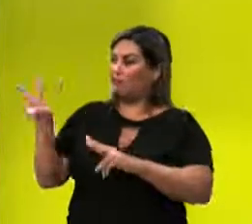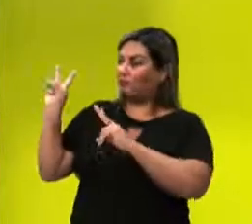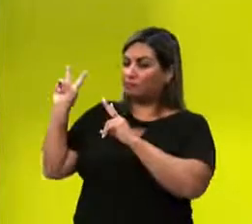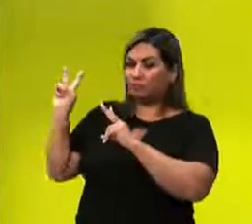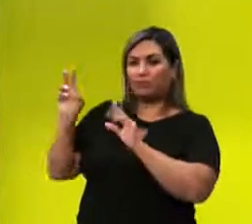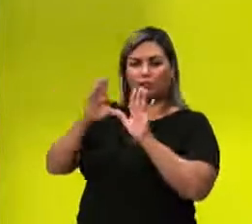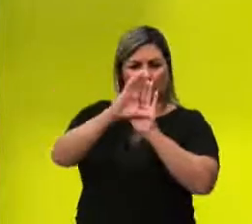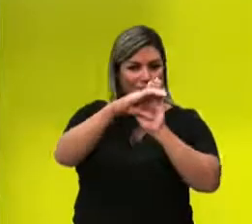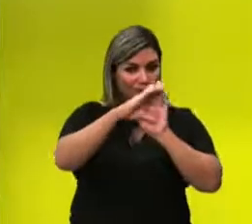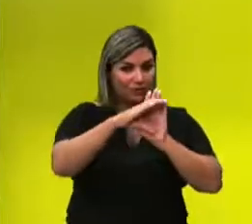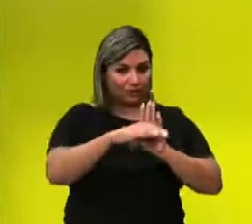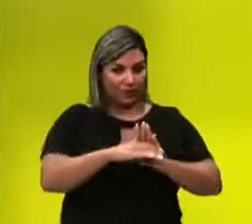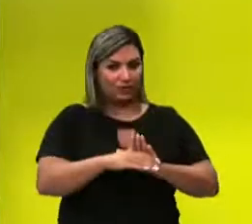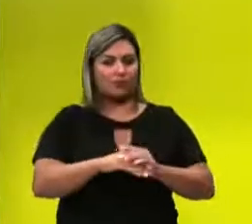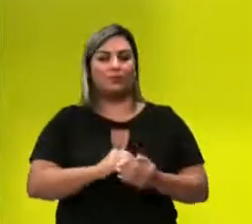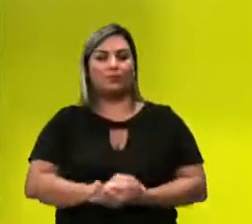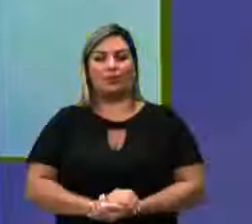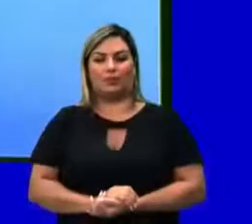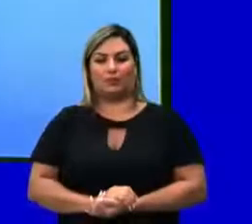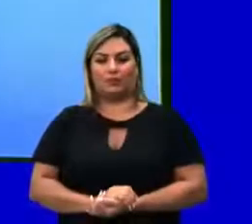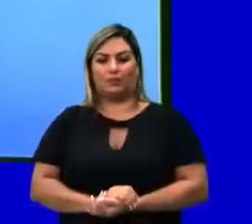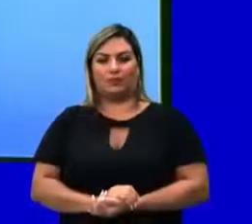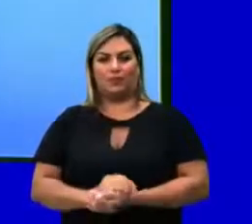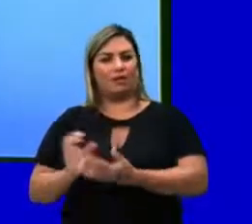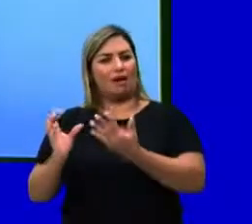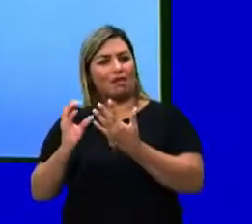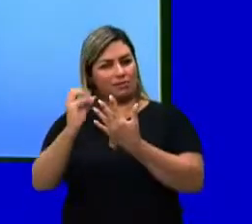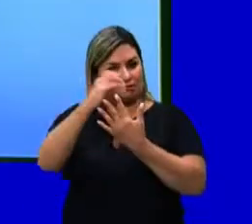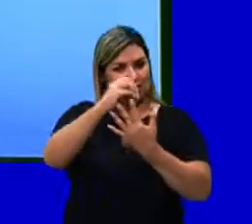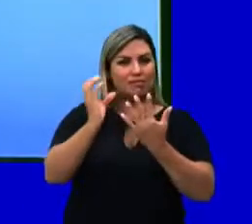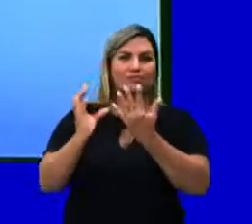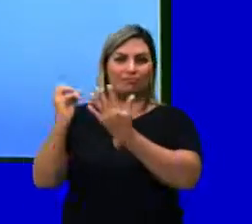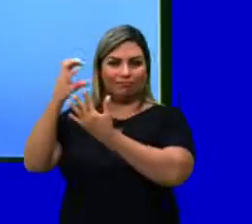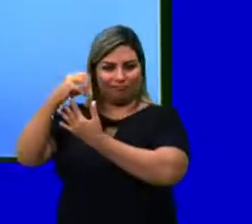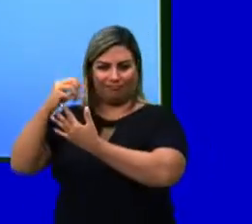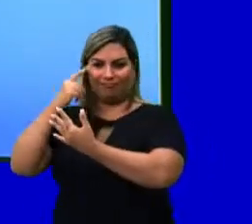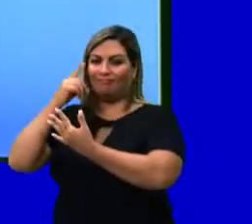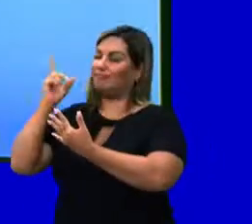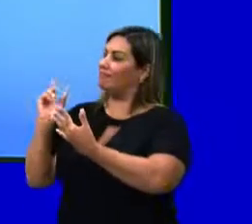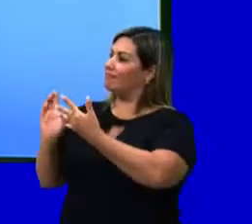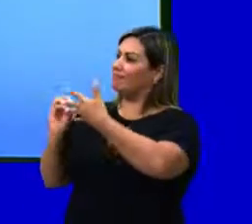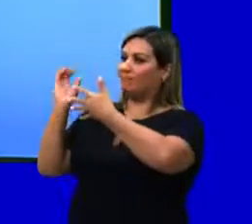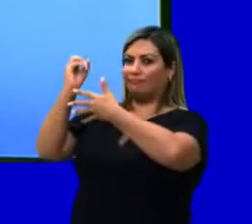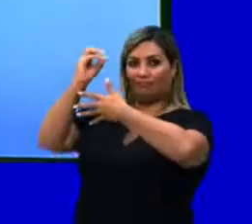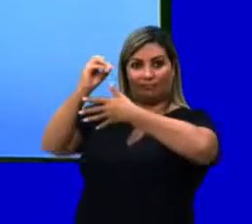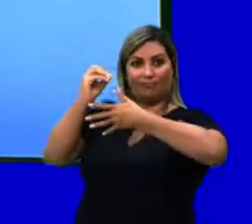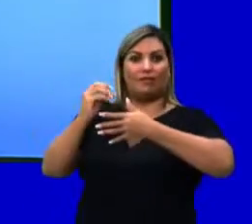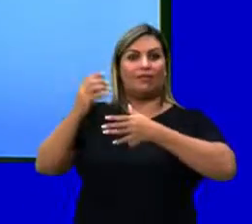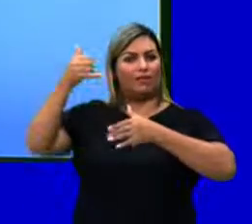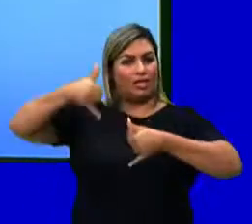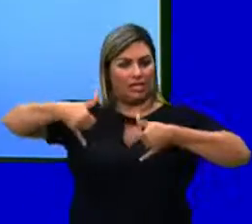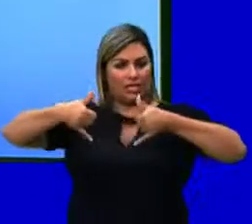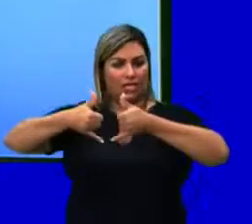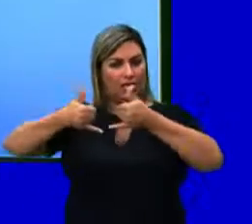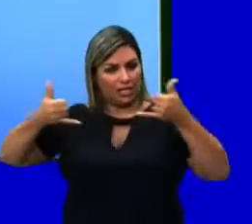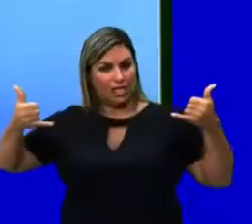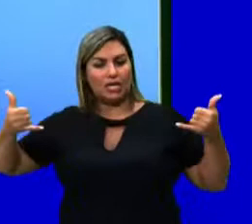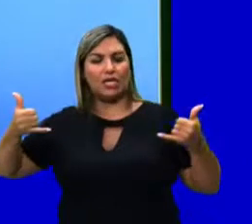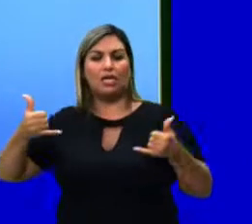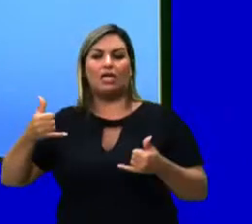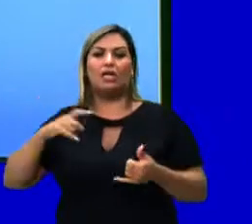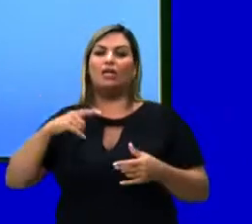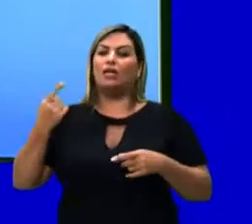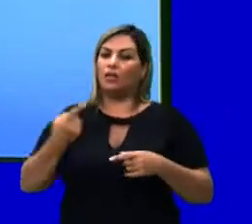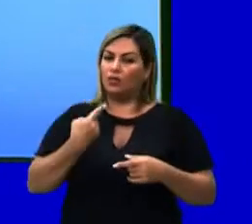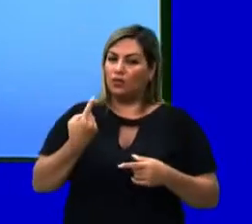definição, né? Olha só, as cadeias alimentares vão ser, então, uma série linear de organismos